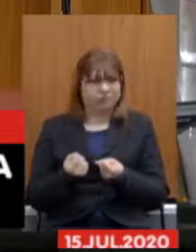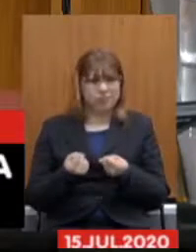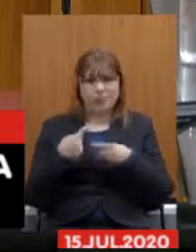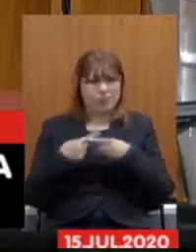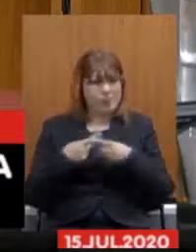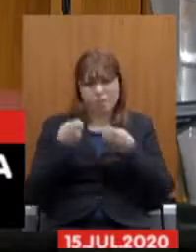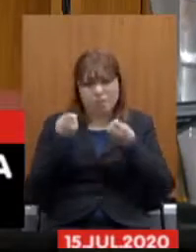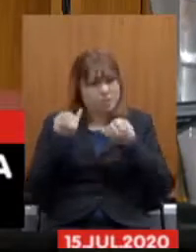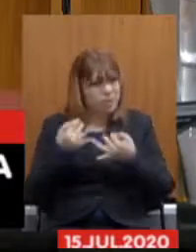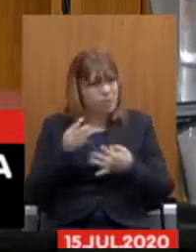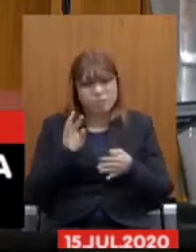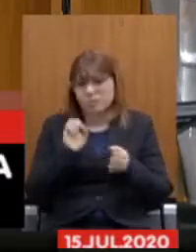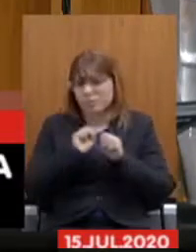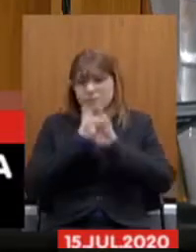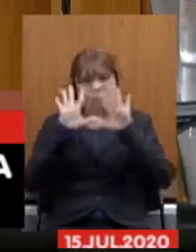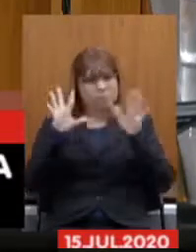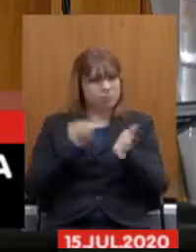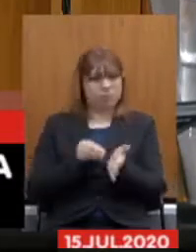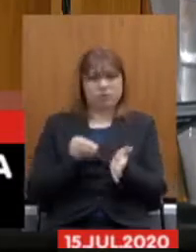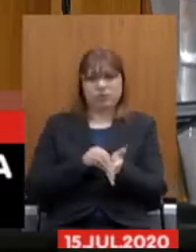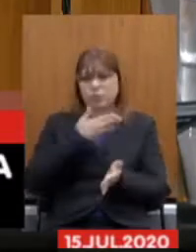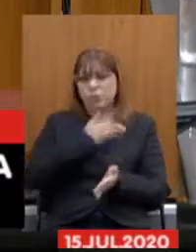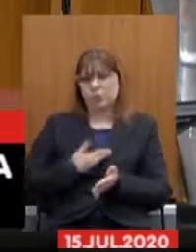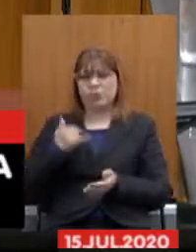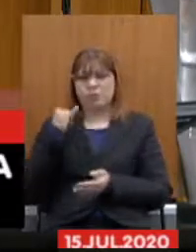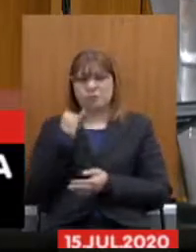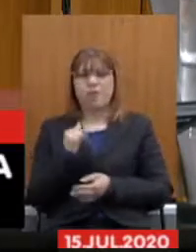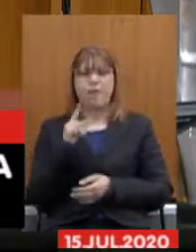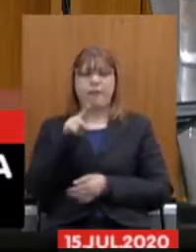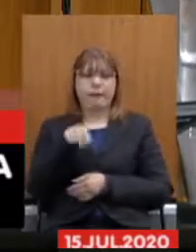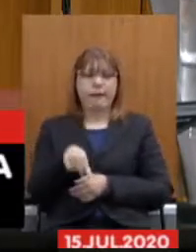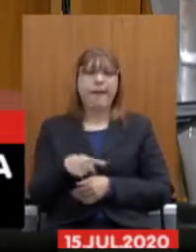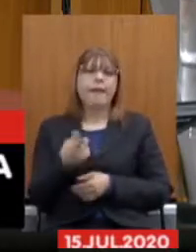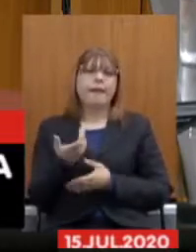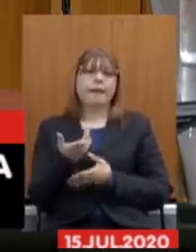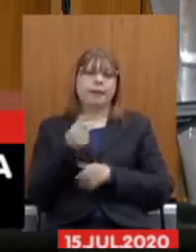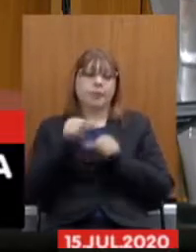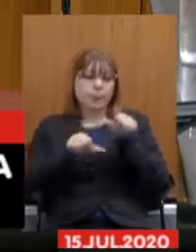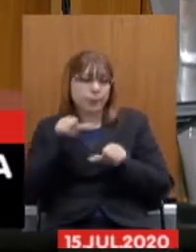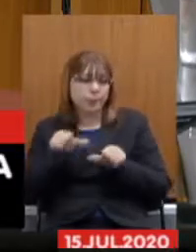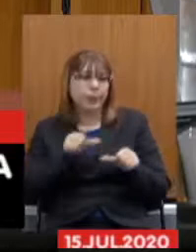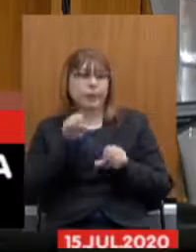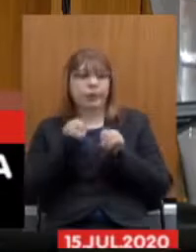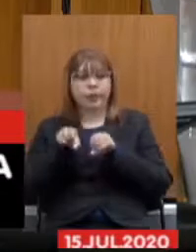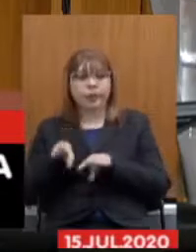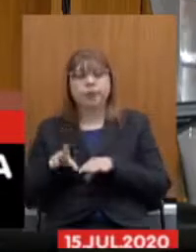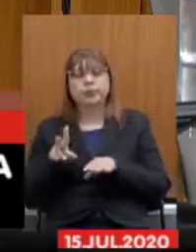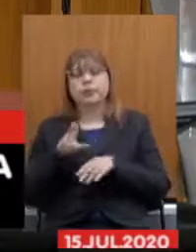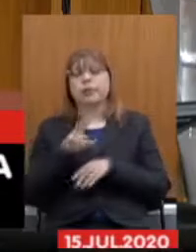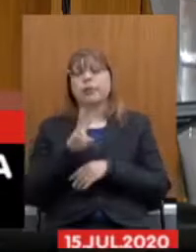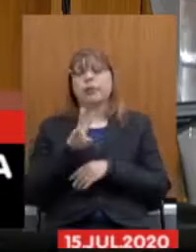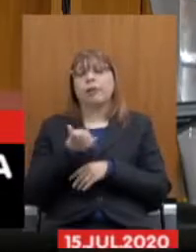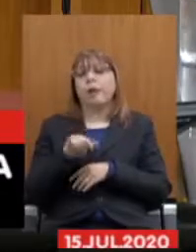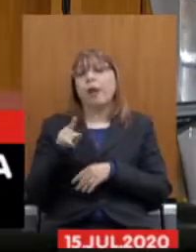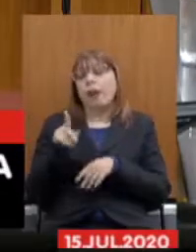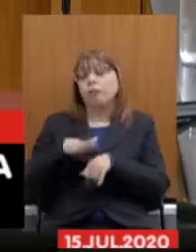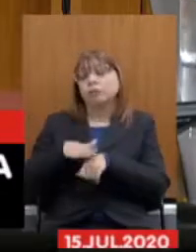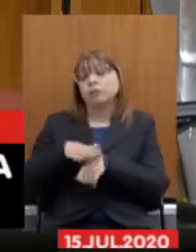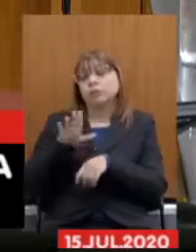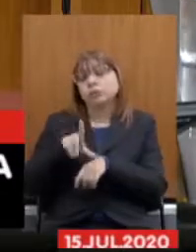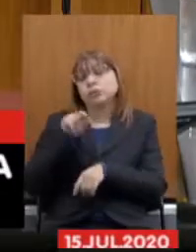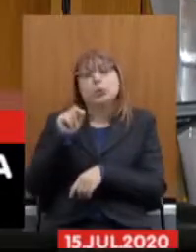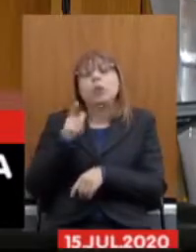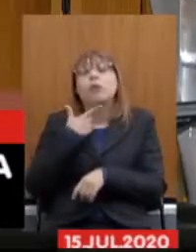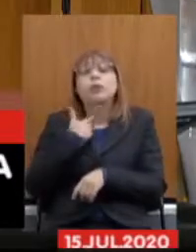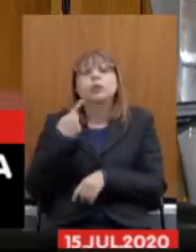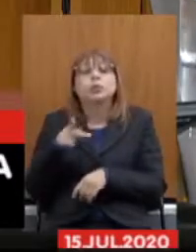diminuir os serviços prestados da saúde da educação que eu ia dar um voucher que aí a pessoa vai escolher onde é que ela quer